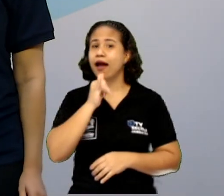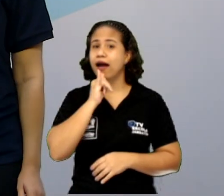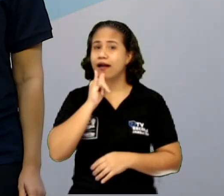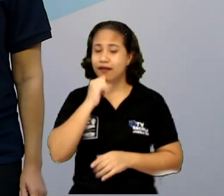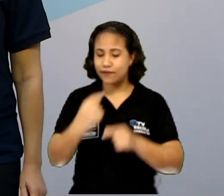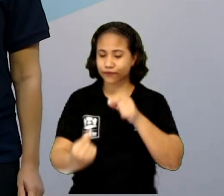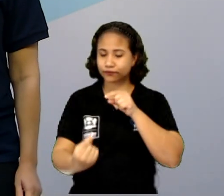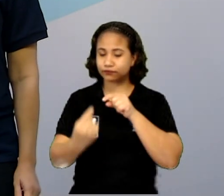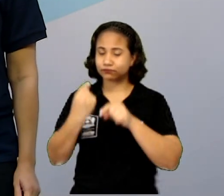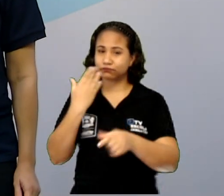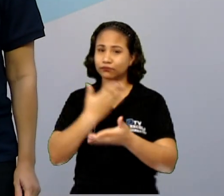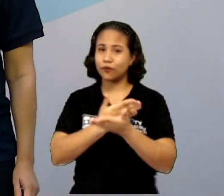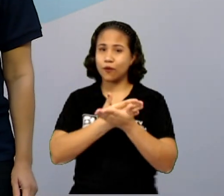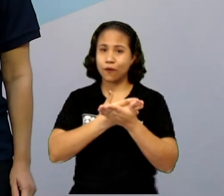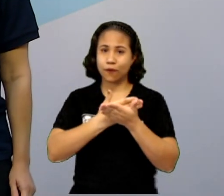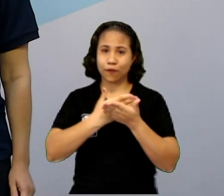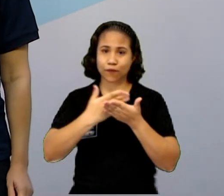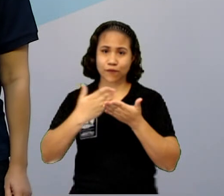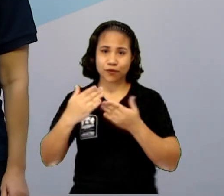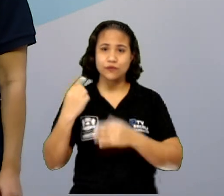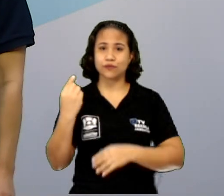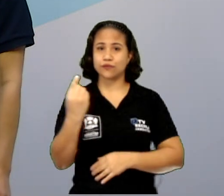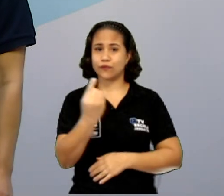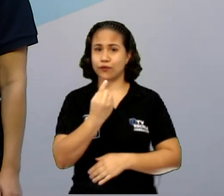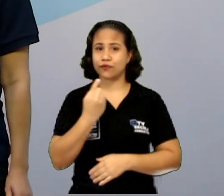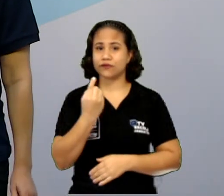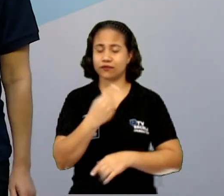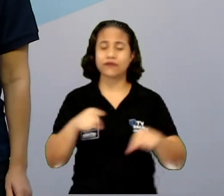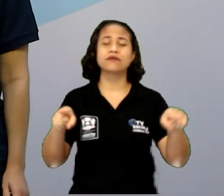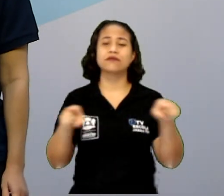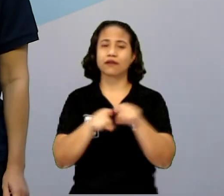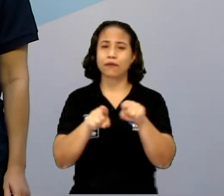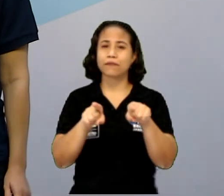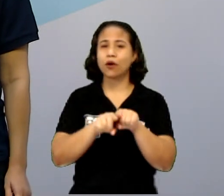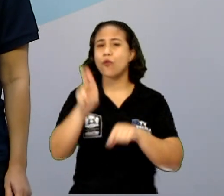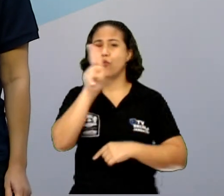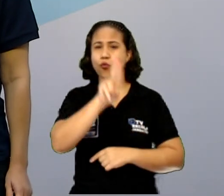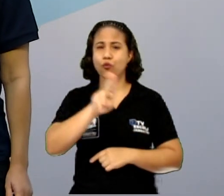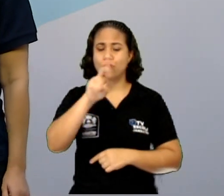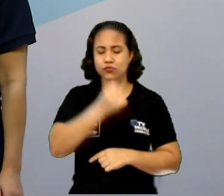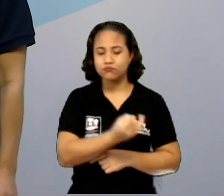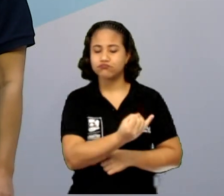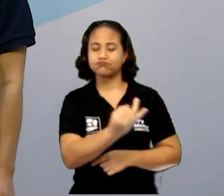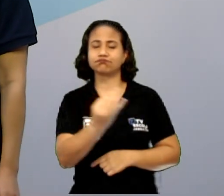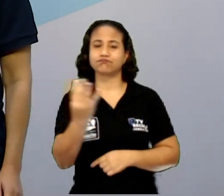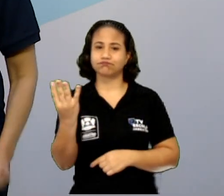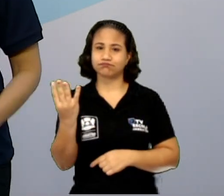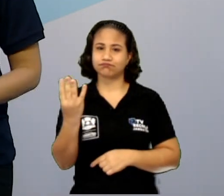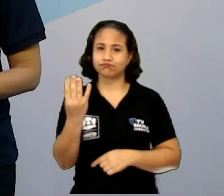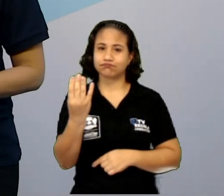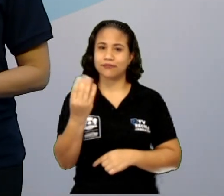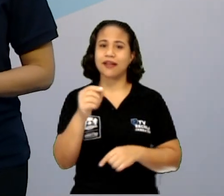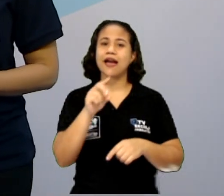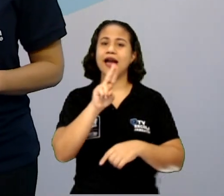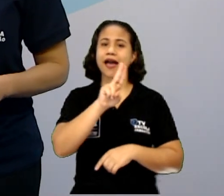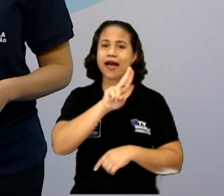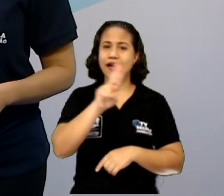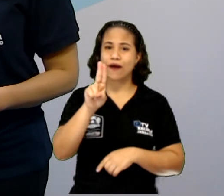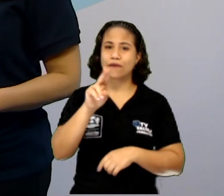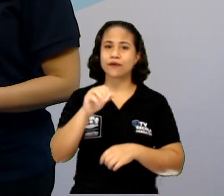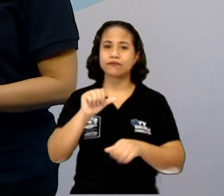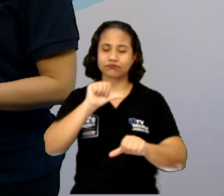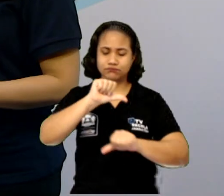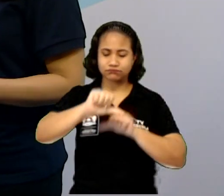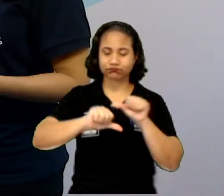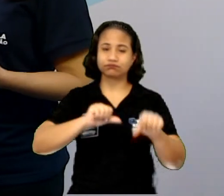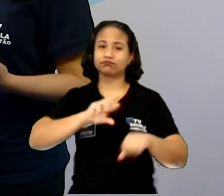no começo, na revisão, no singular, ele também é usado no plural. Esse pronome you, ele é invariável.